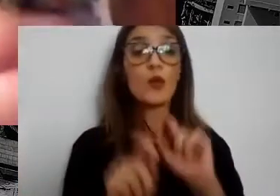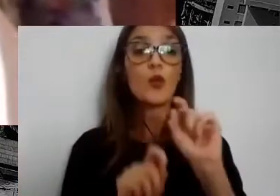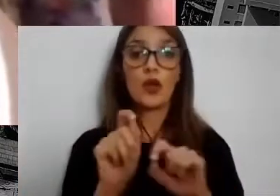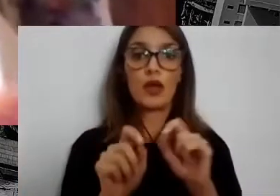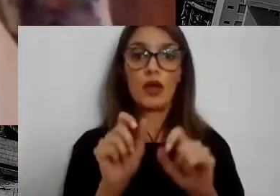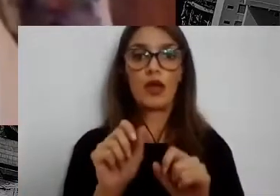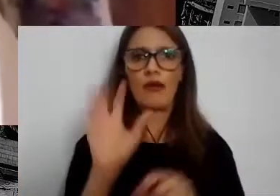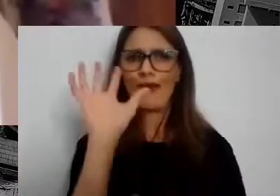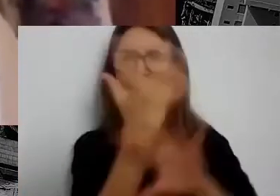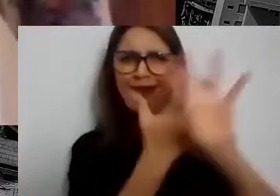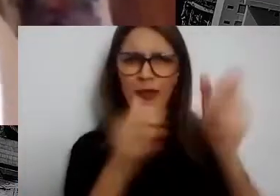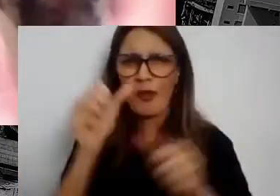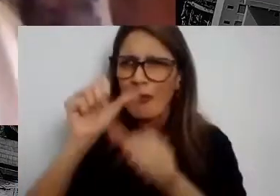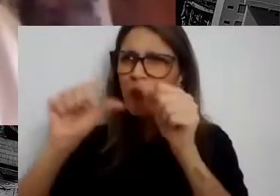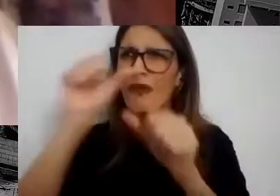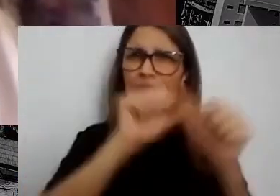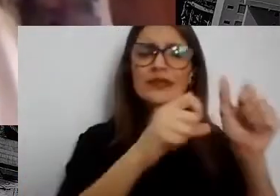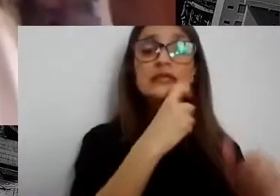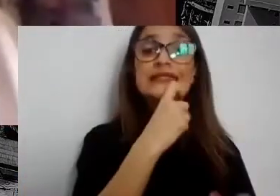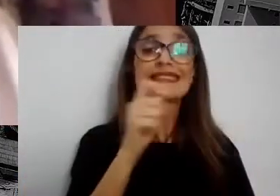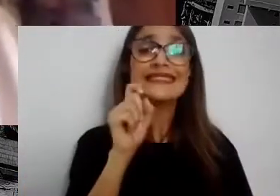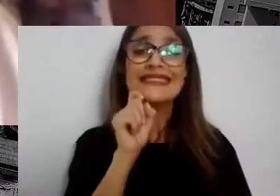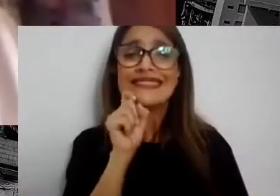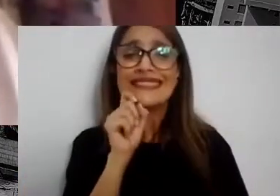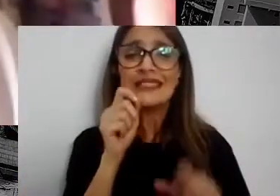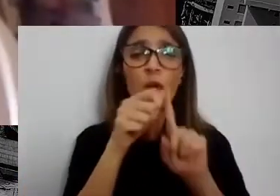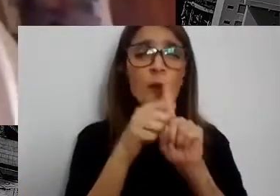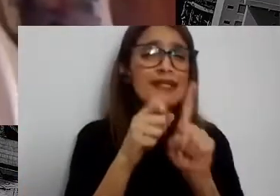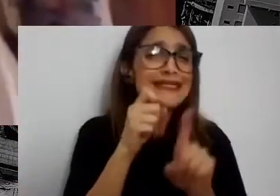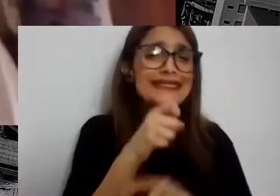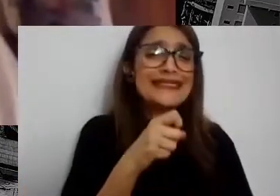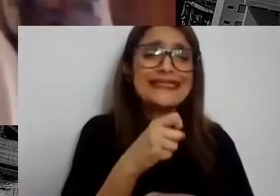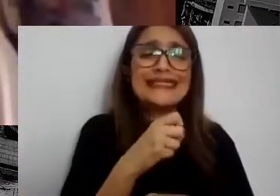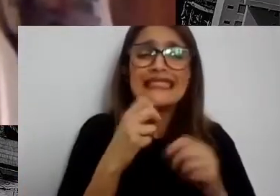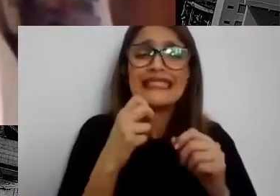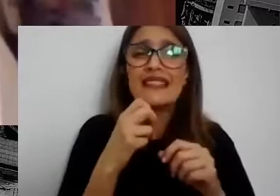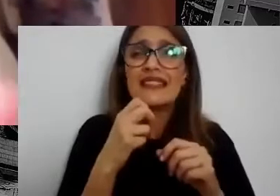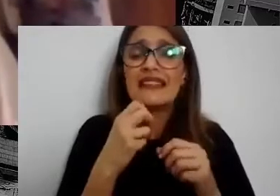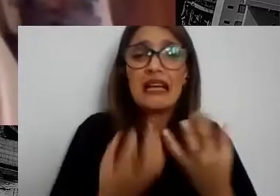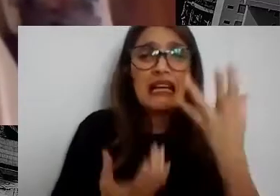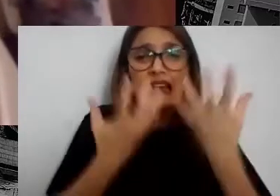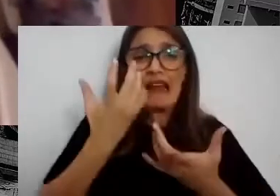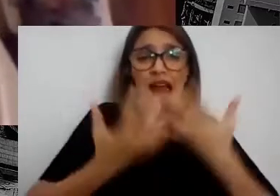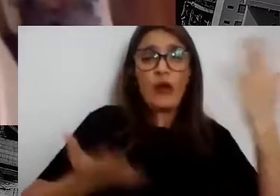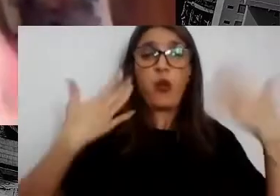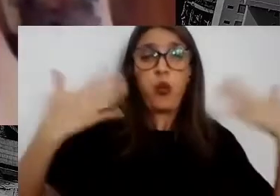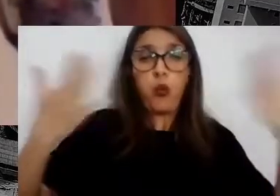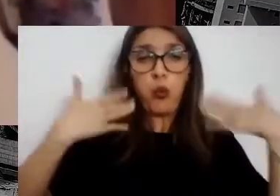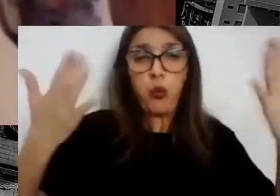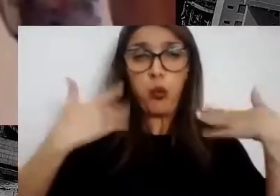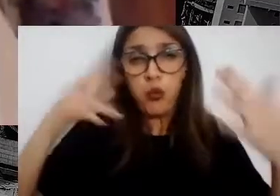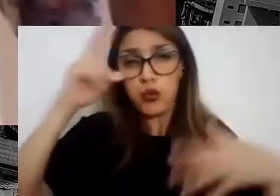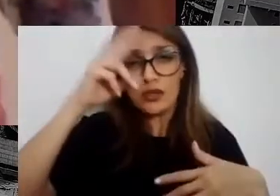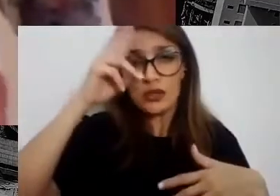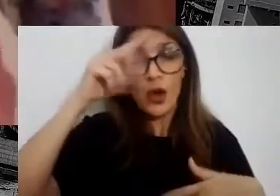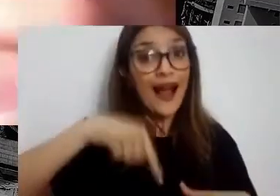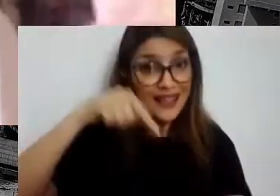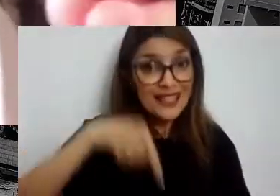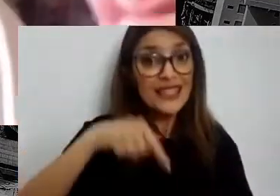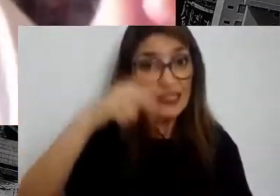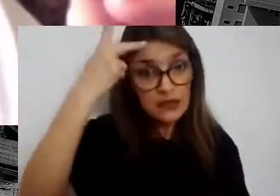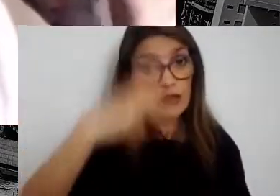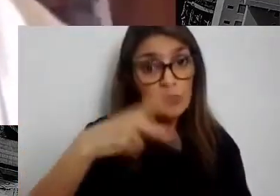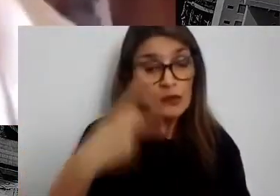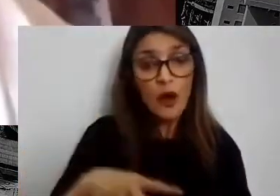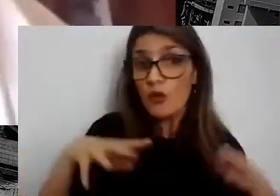climáticas, setembro, o mês mais quente da história, não só aqui em São Paulo, mas no mundo que se tem registro, e